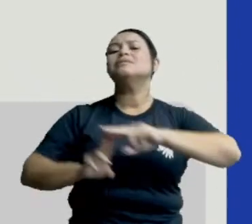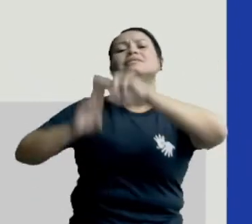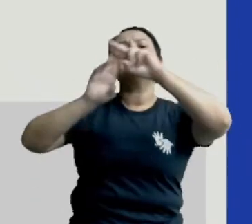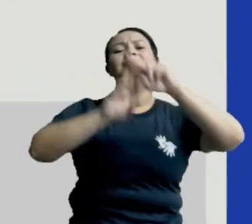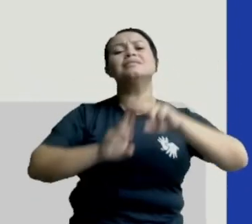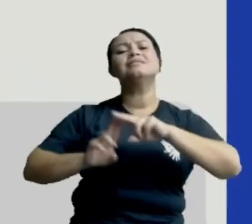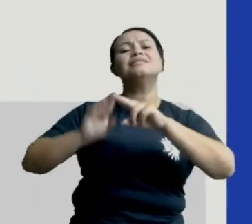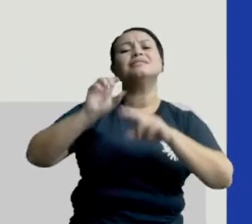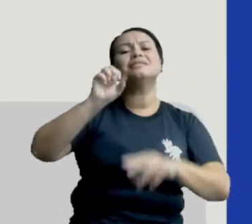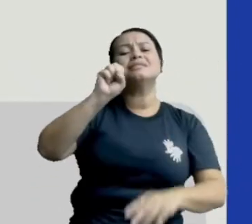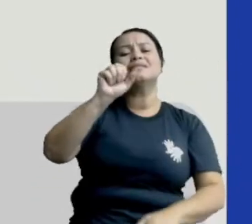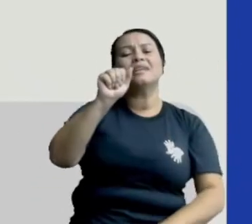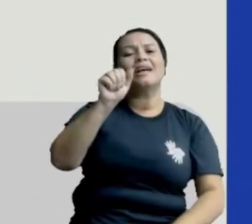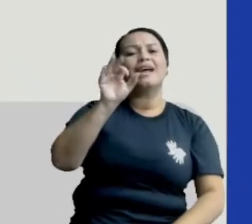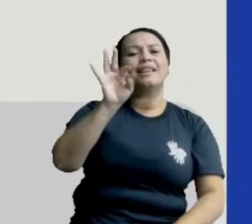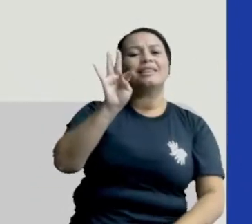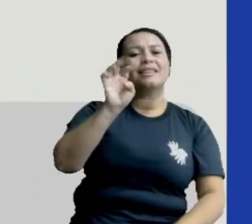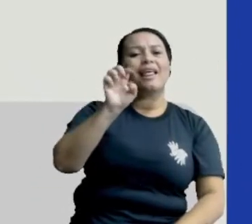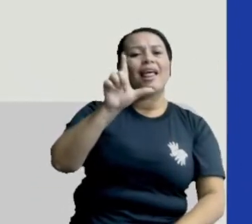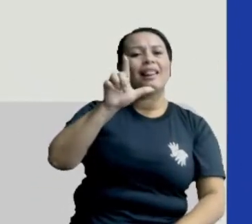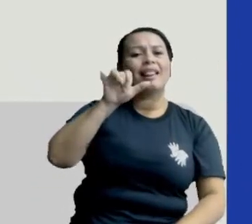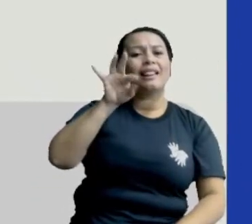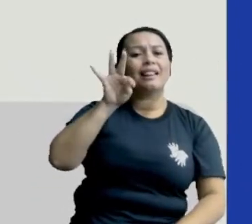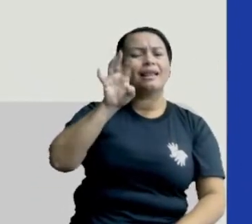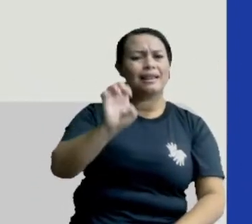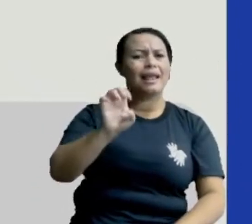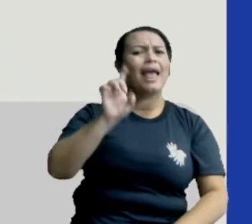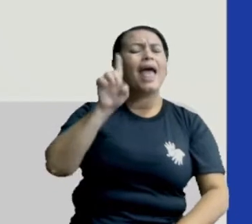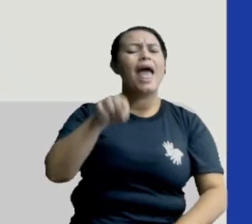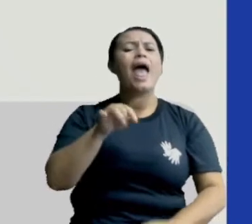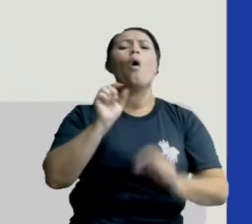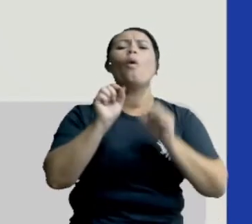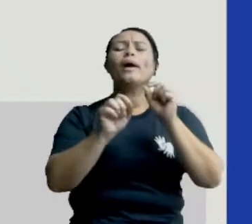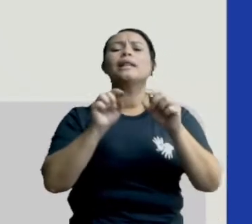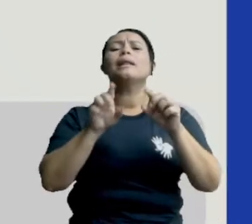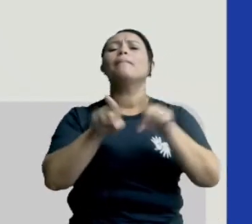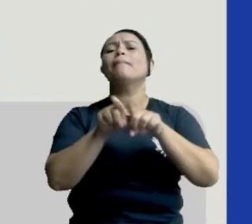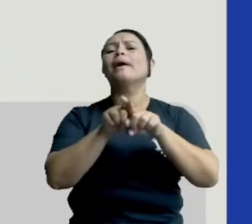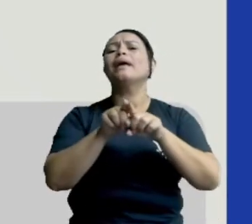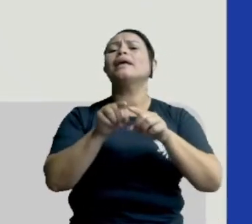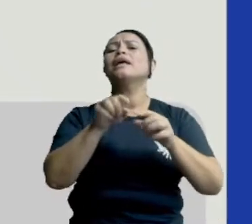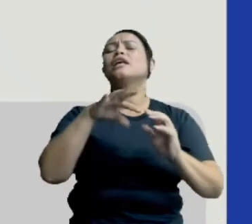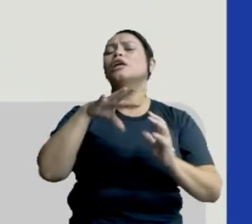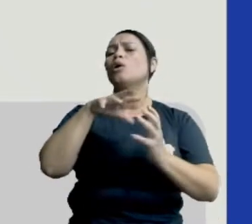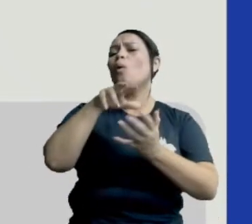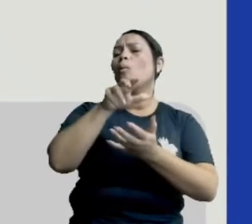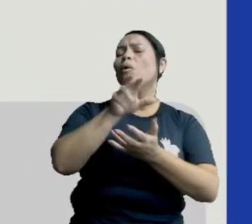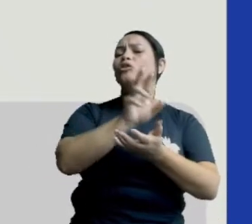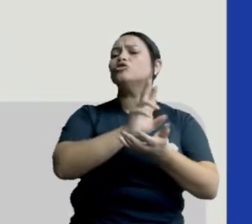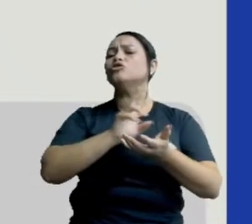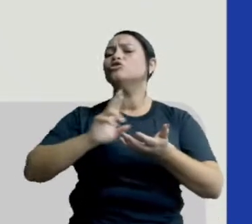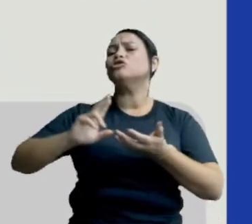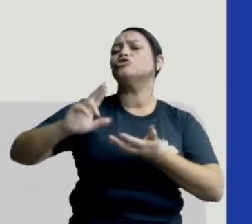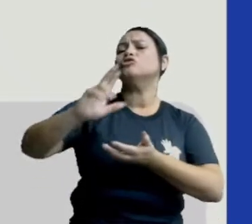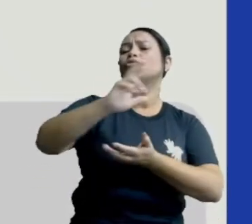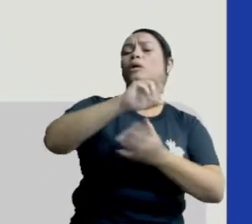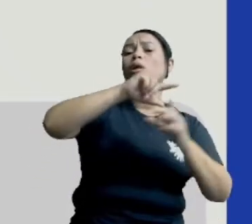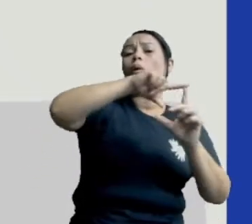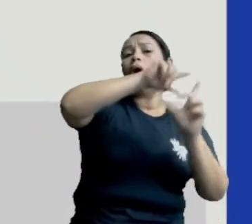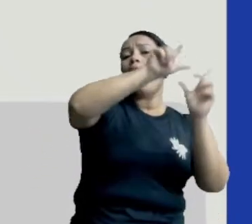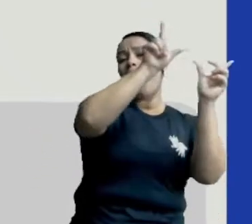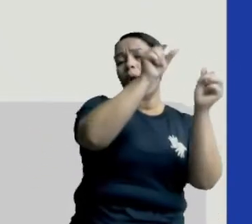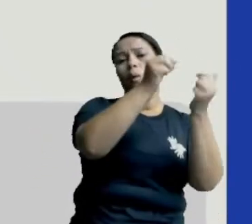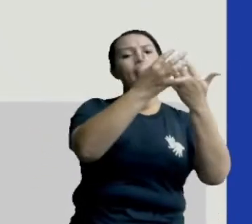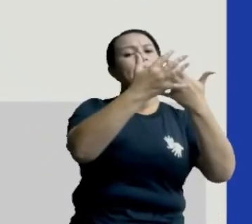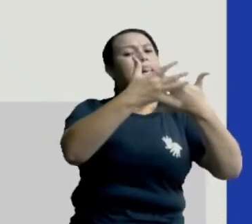o satélite é um corpo que acompanha ou gira em torno de outro. Então, a Lua é um satélite natural